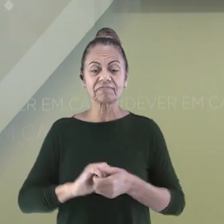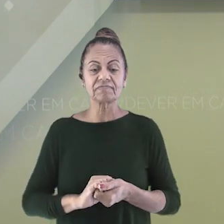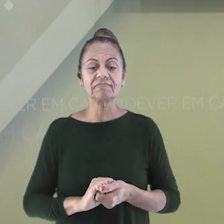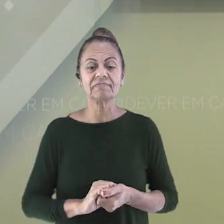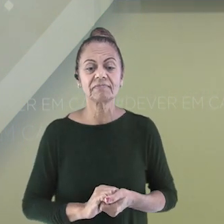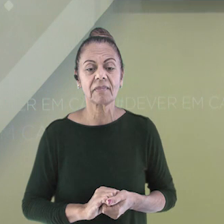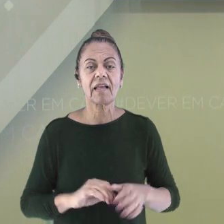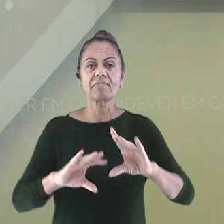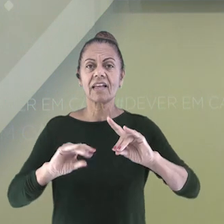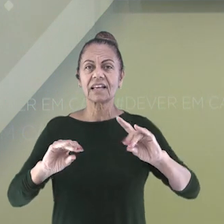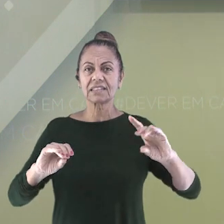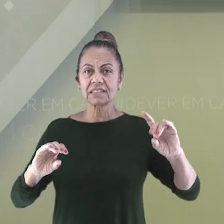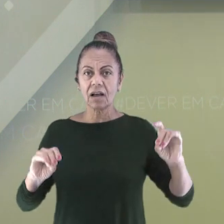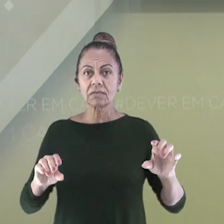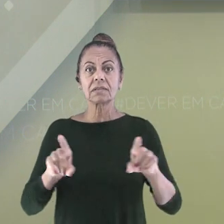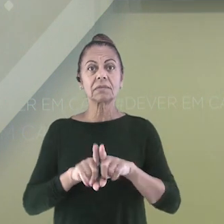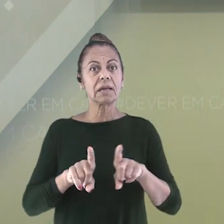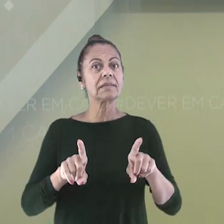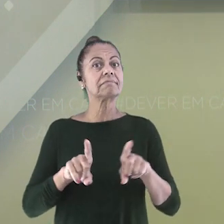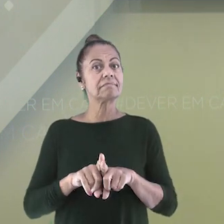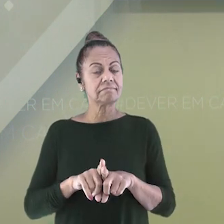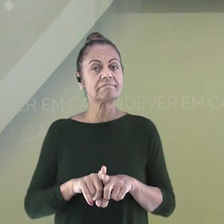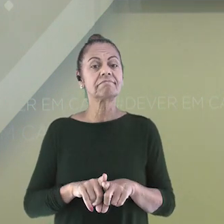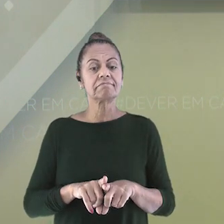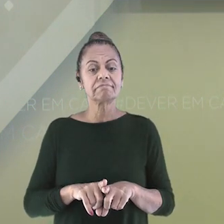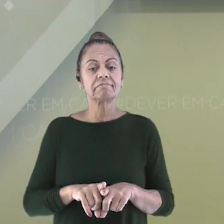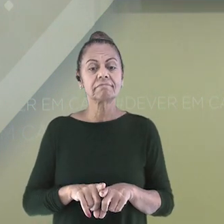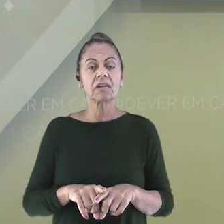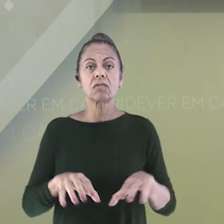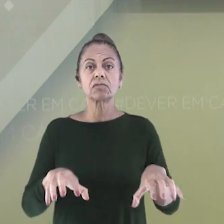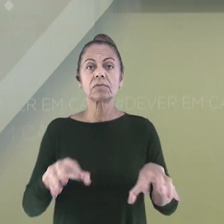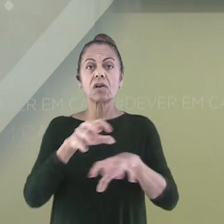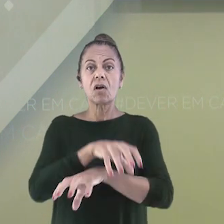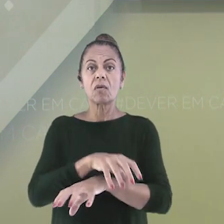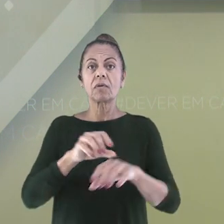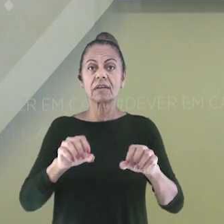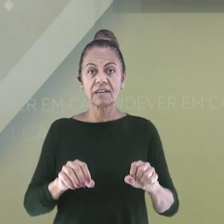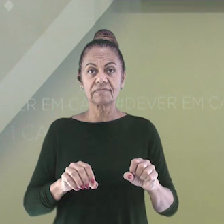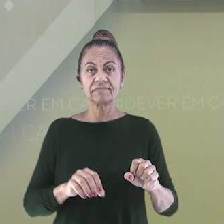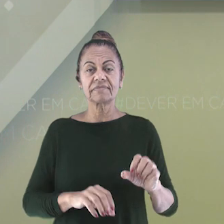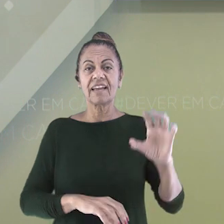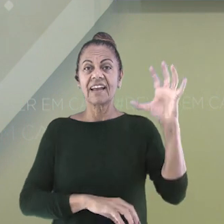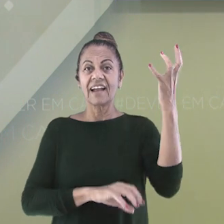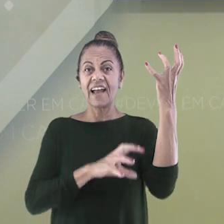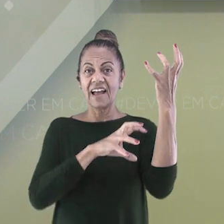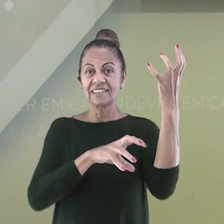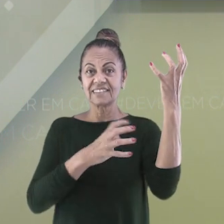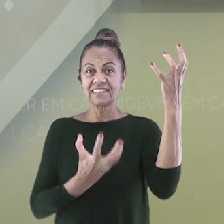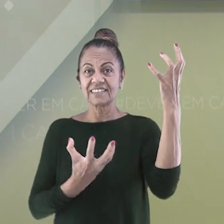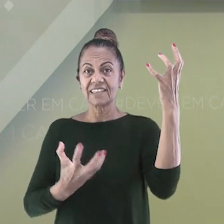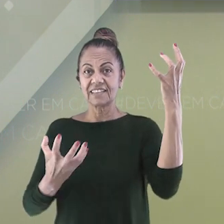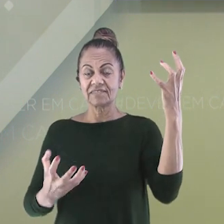vegetação encontrados por aqui. Os biomas são Caatinga, Mata Atlântica e